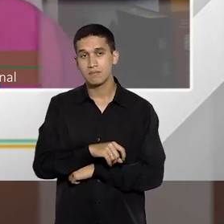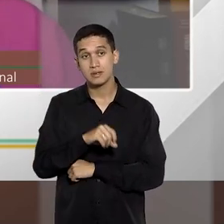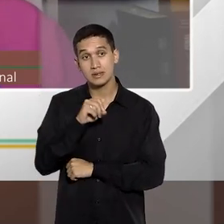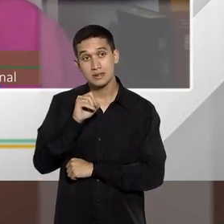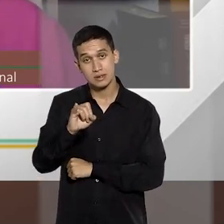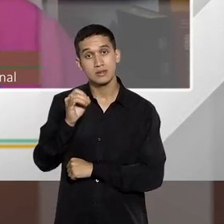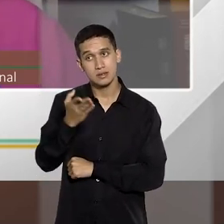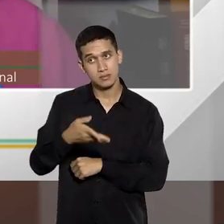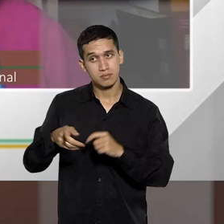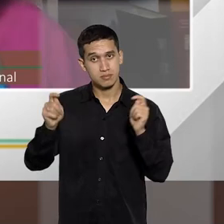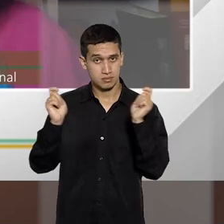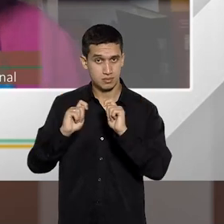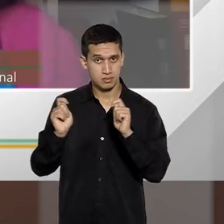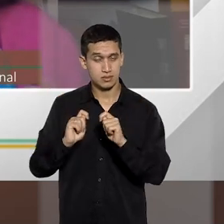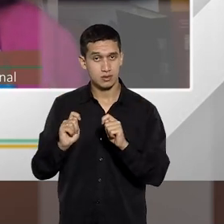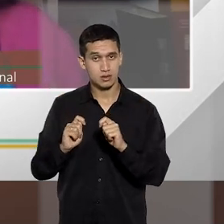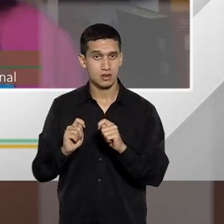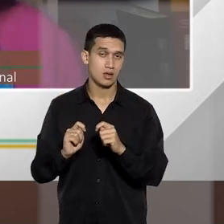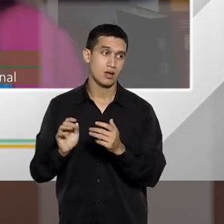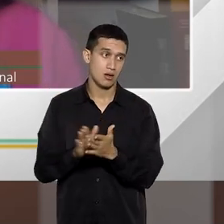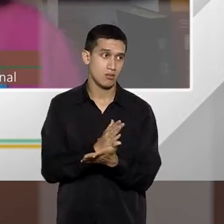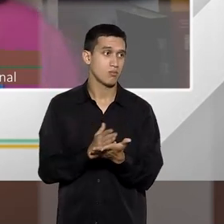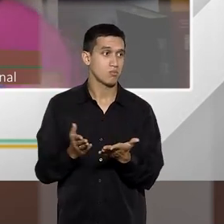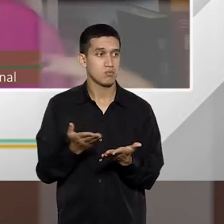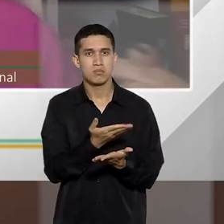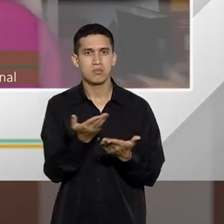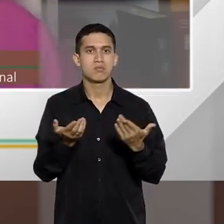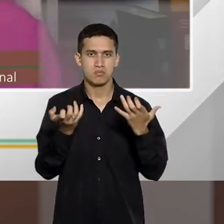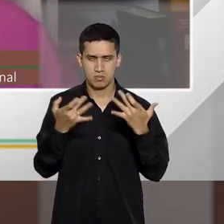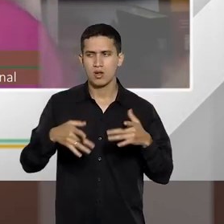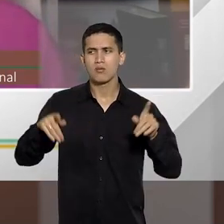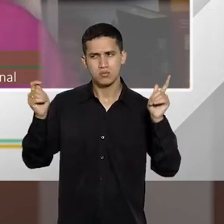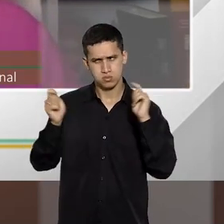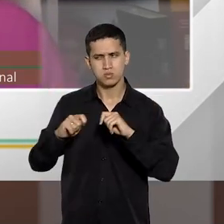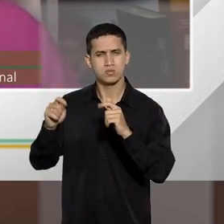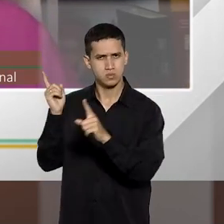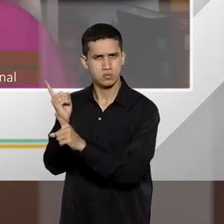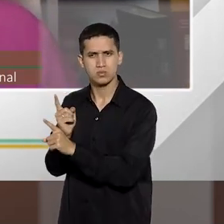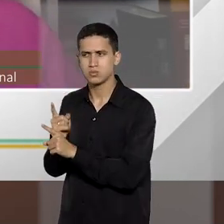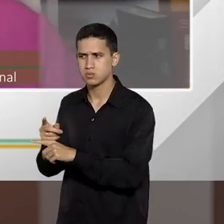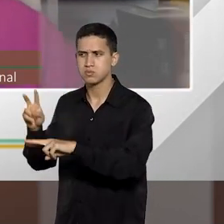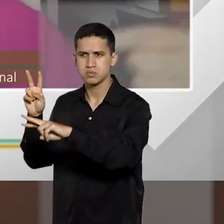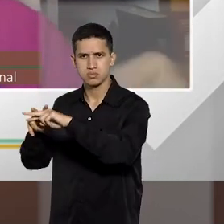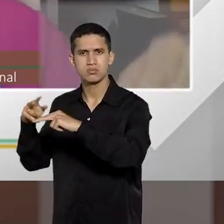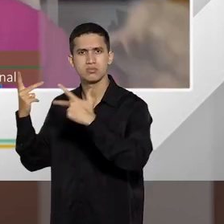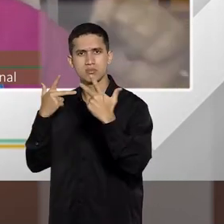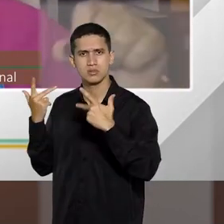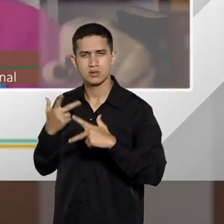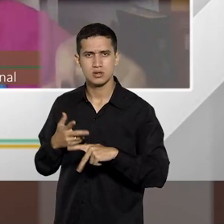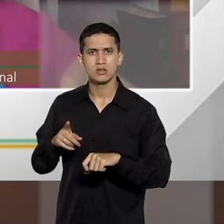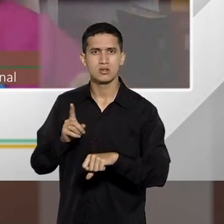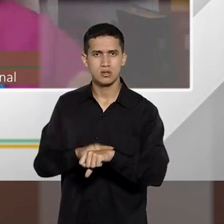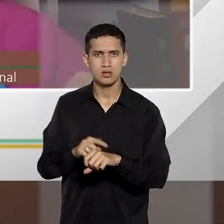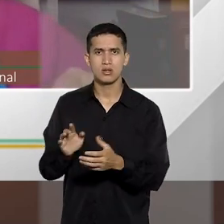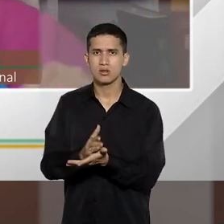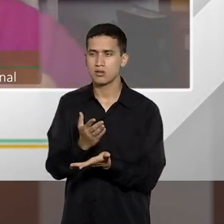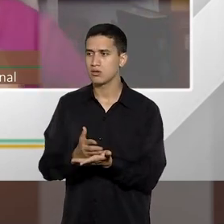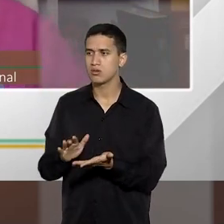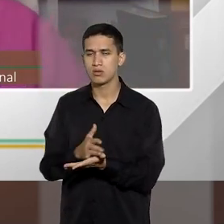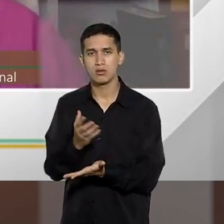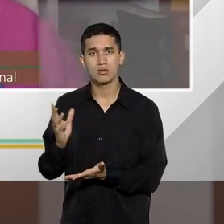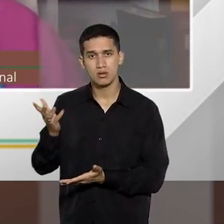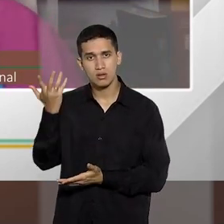e isso é, alguns autores sustentam, ser possível a prisão em flagrante, em determinadas situações,